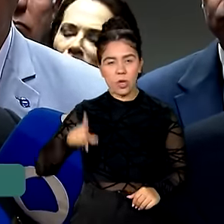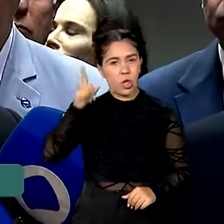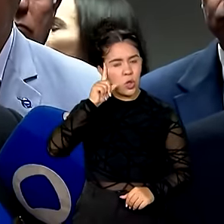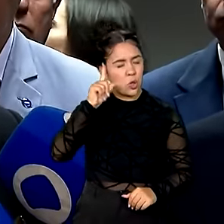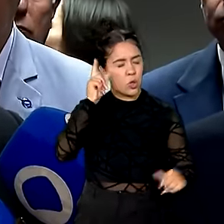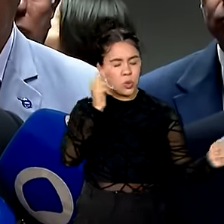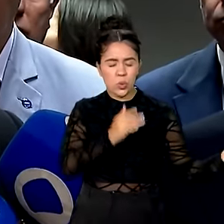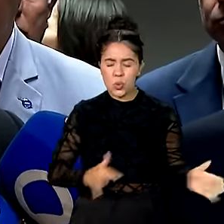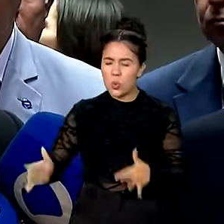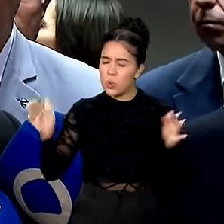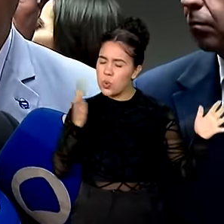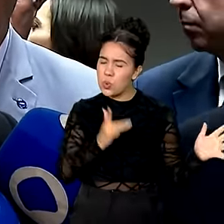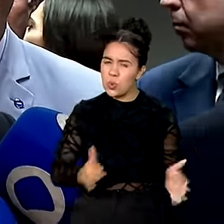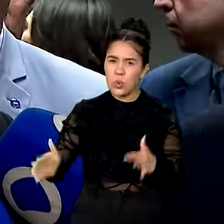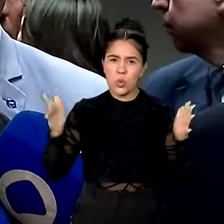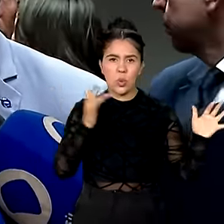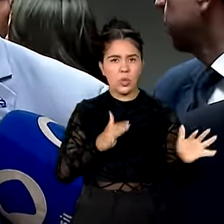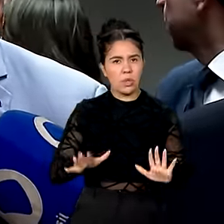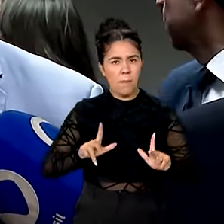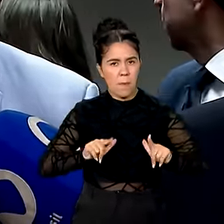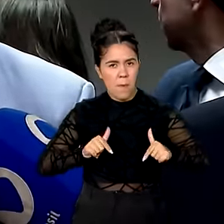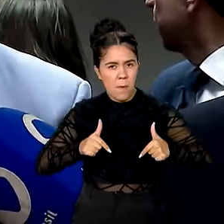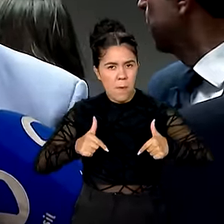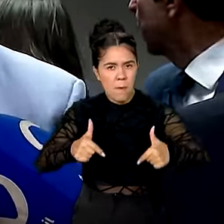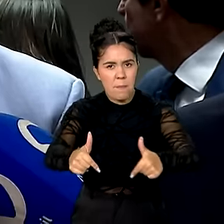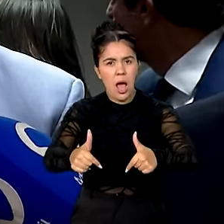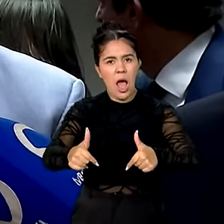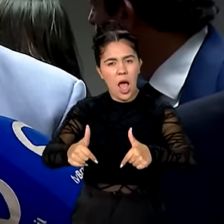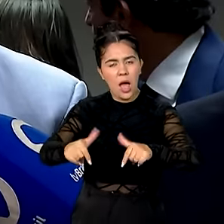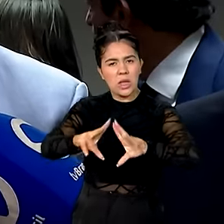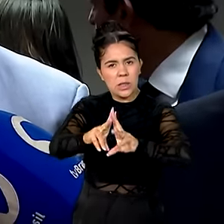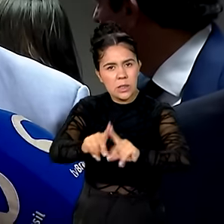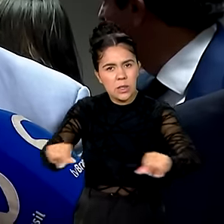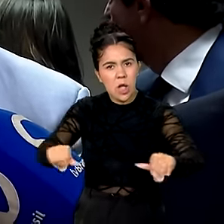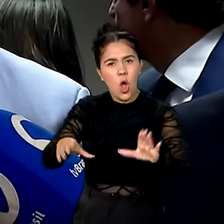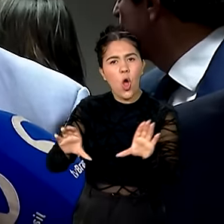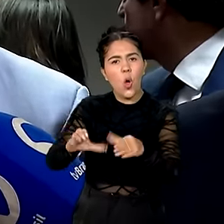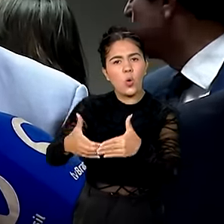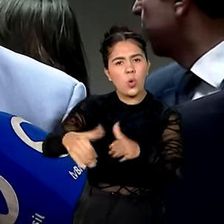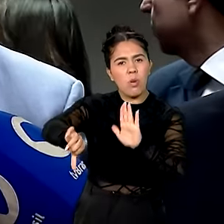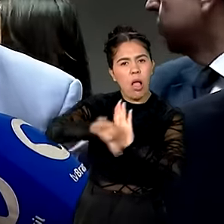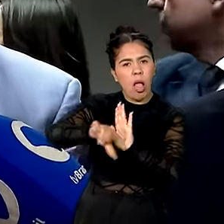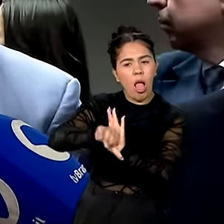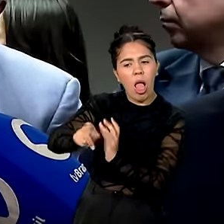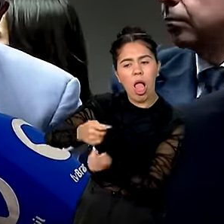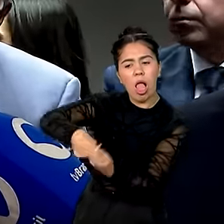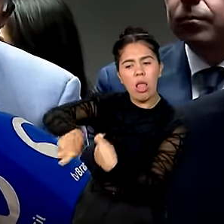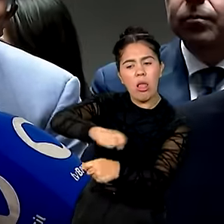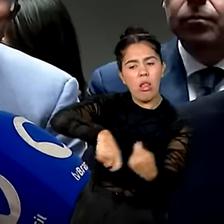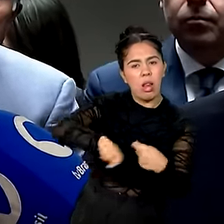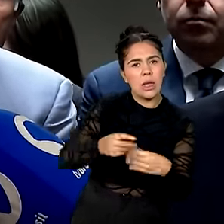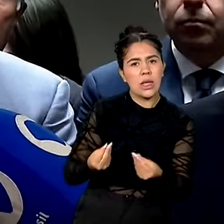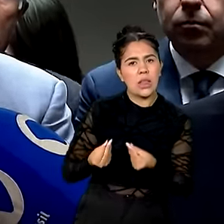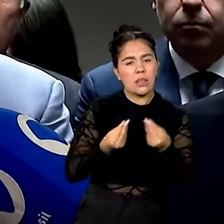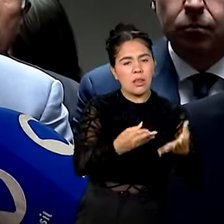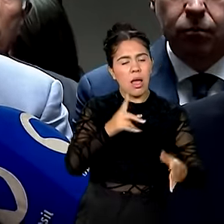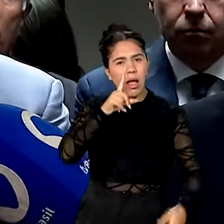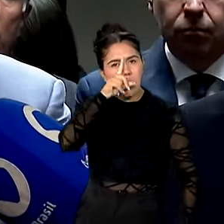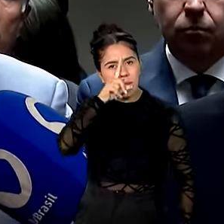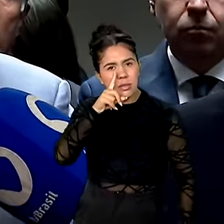todo dia, combater as organizações criminosas que ameaçam a vida,